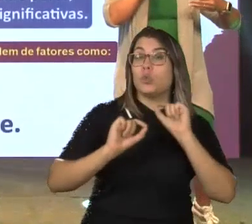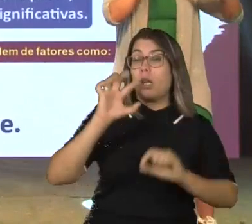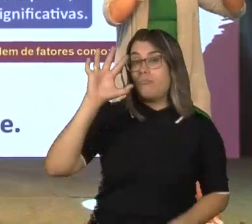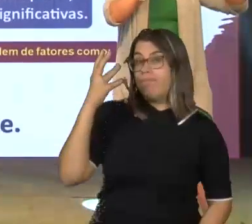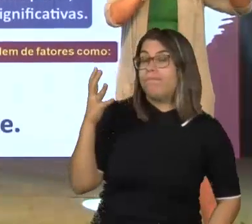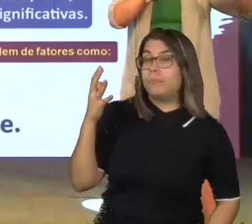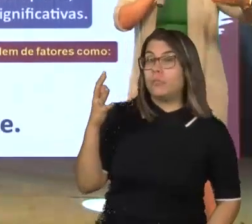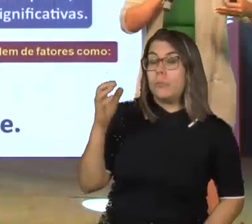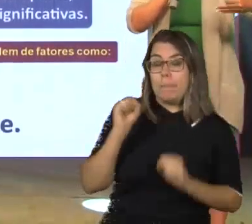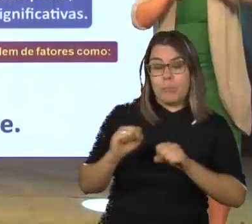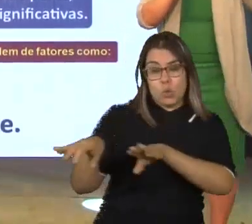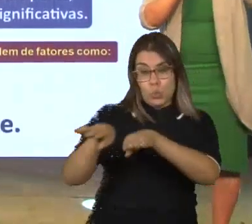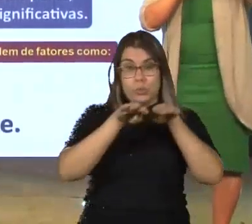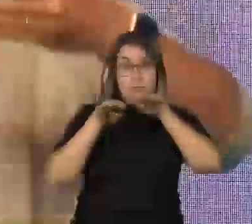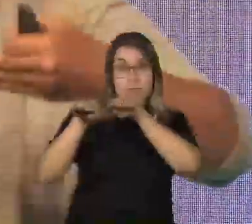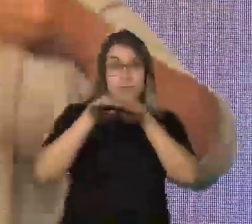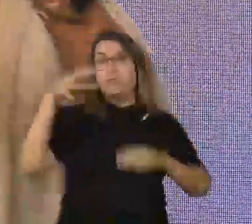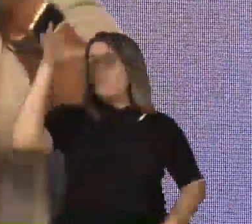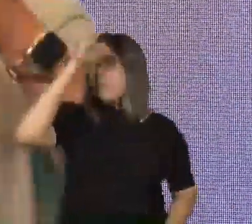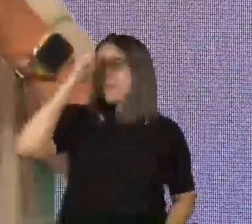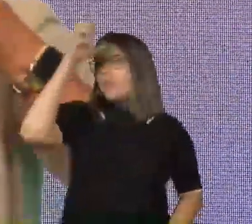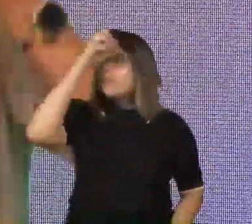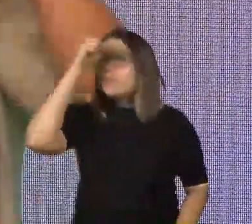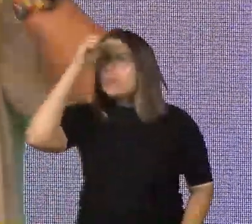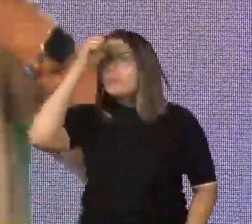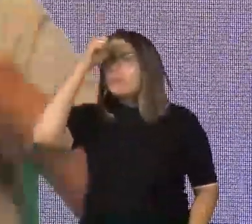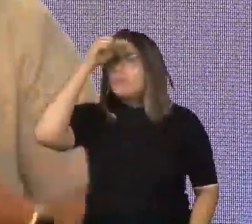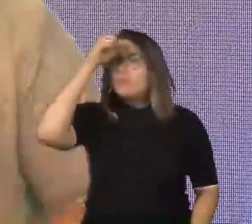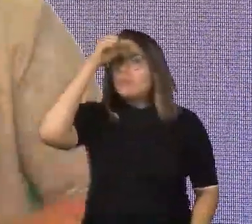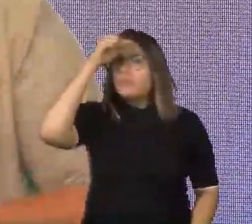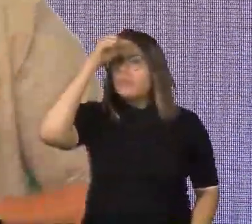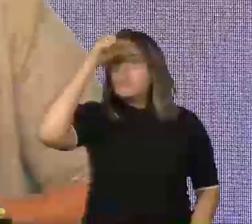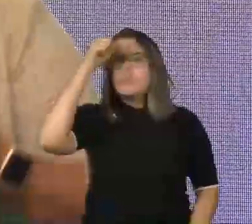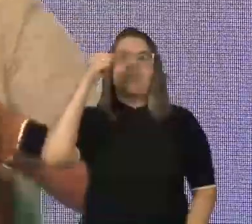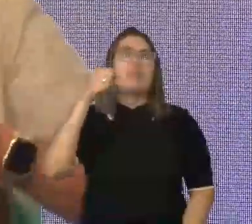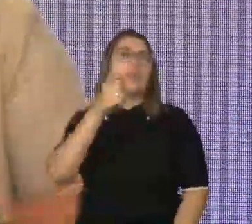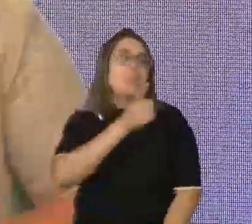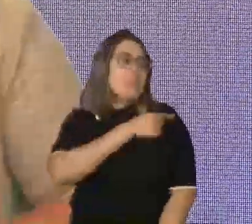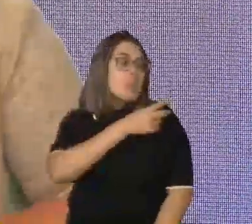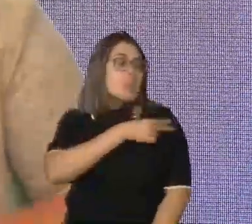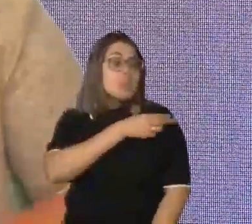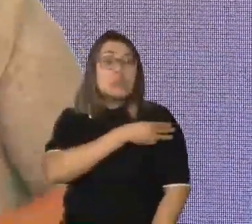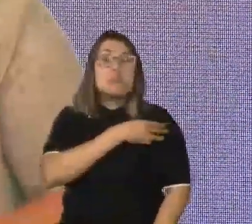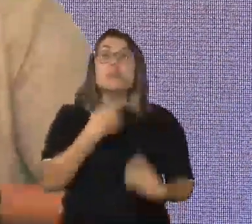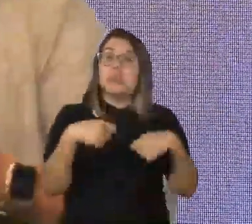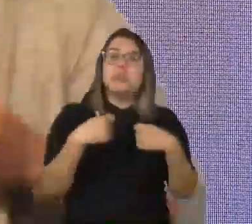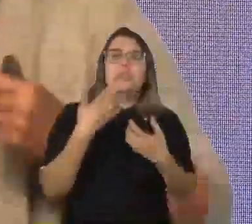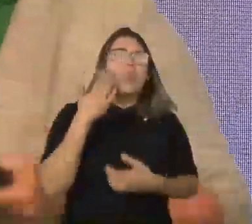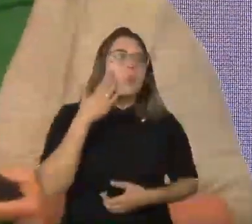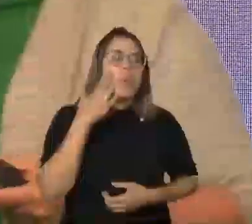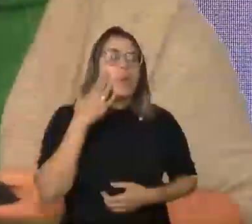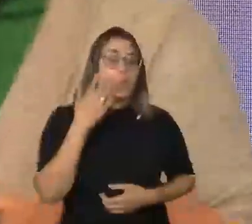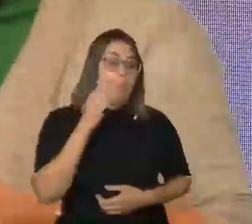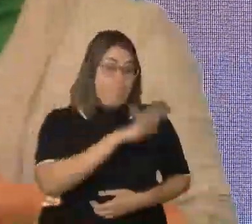ter um nivelamento e uma aprendizagem de acordo com a série que ela estuda. Uma criança